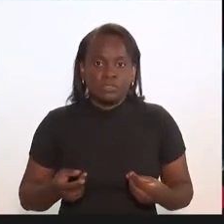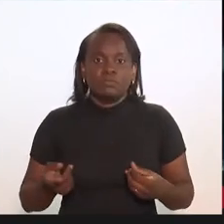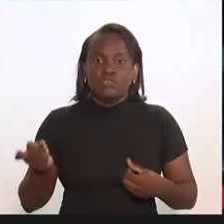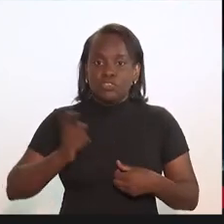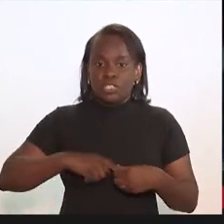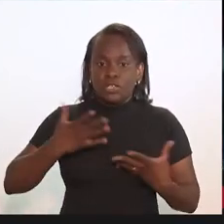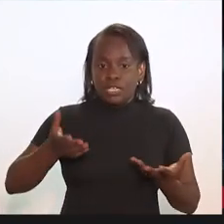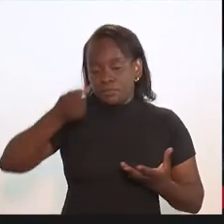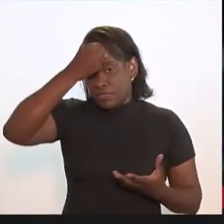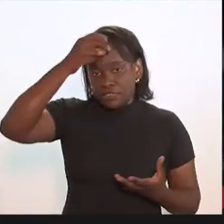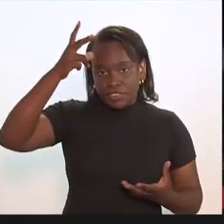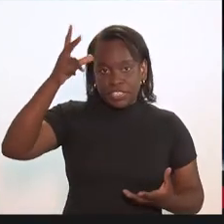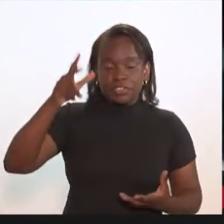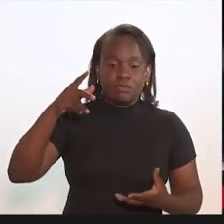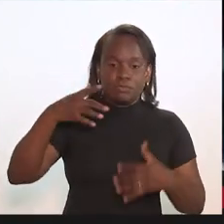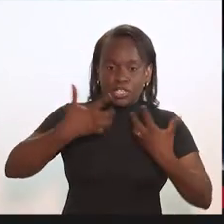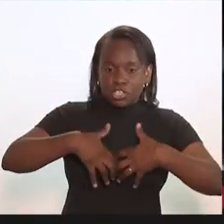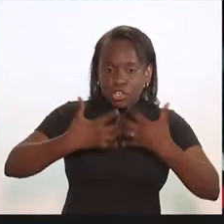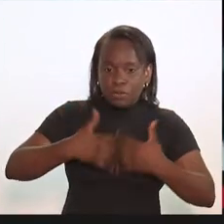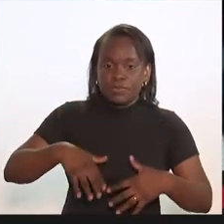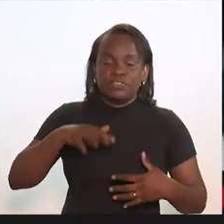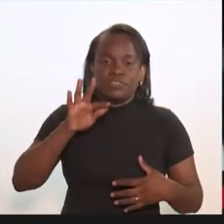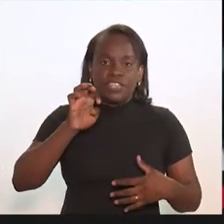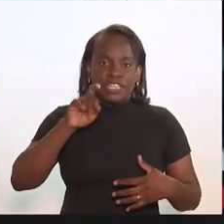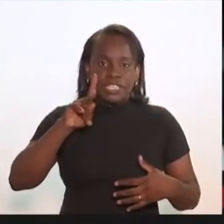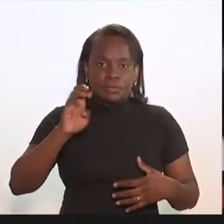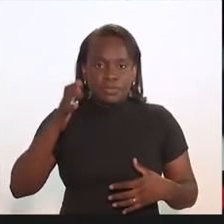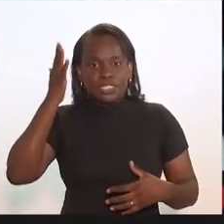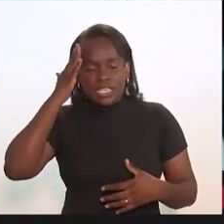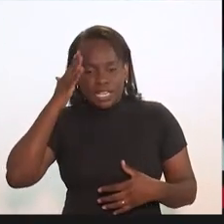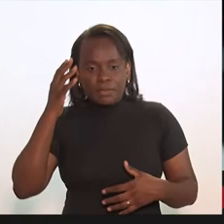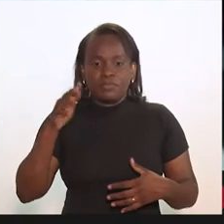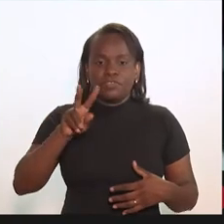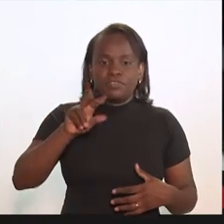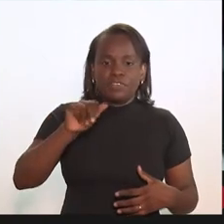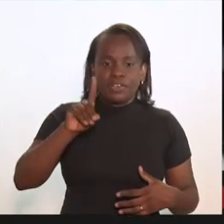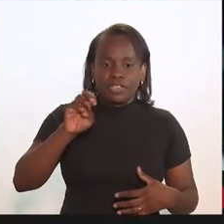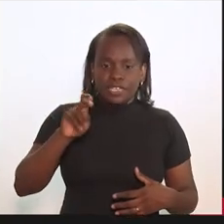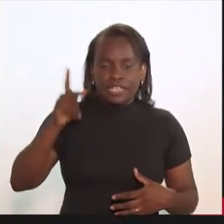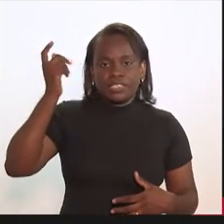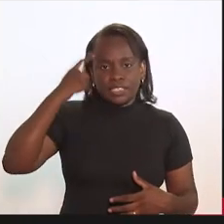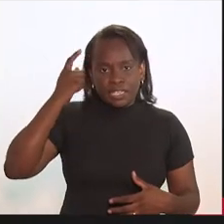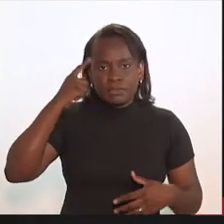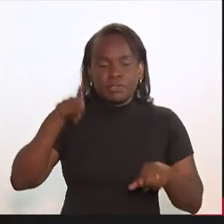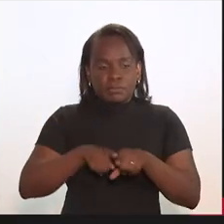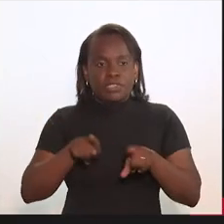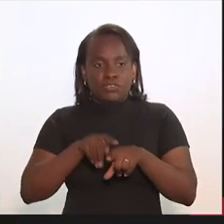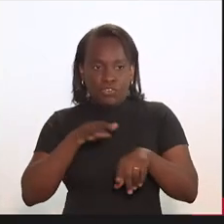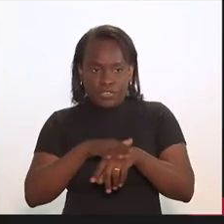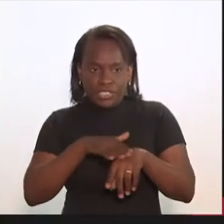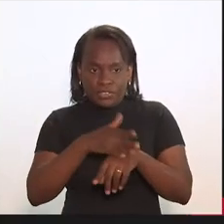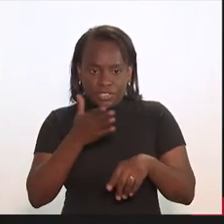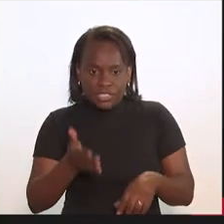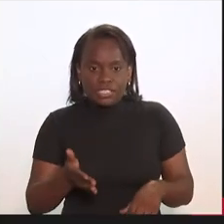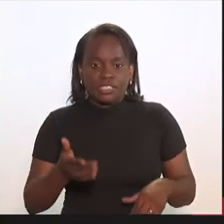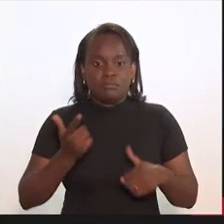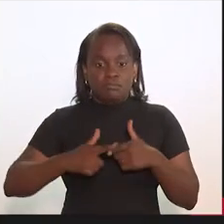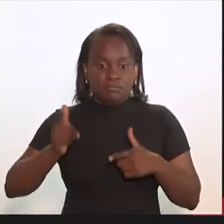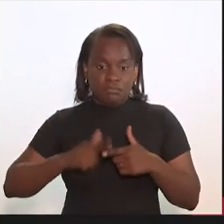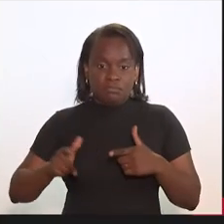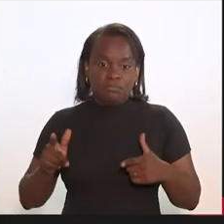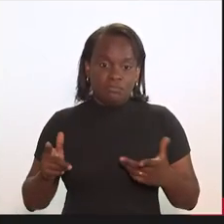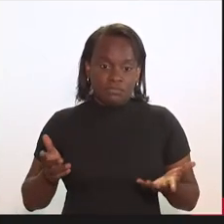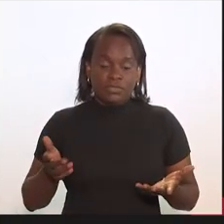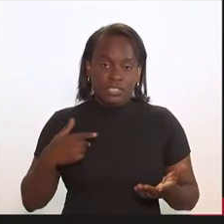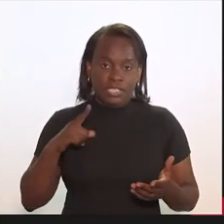para voltar para ser prefeito de Petrópolis, o Felipe está ciente, o Valdeque está ciente, eu vou conversar também com você sobre um